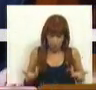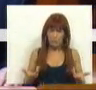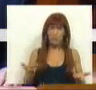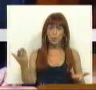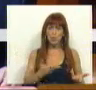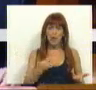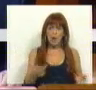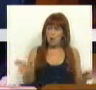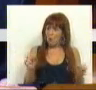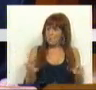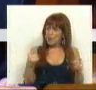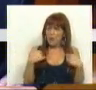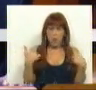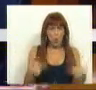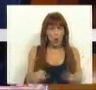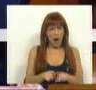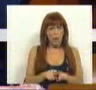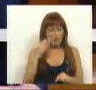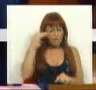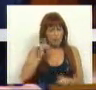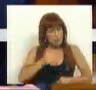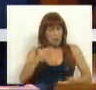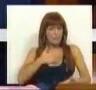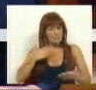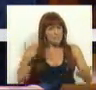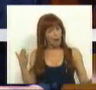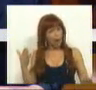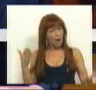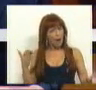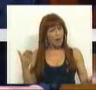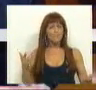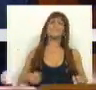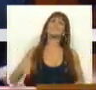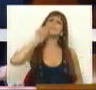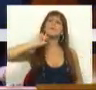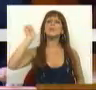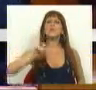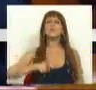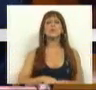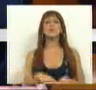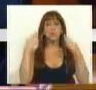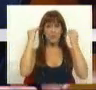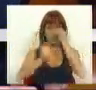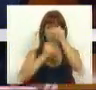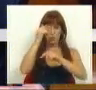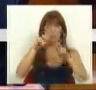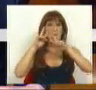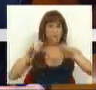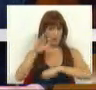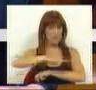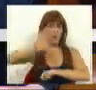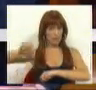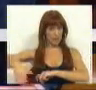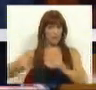o direito de uma nova oportunidade para um futuro melhor. Senhora Presidente, no Ensino Superior e na Investigação